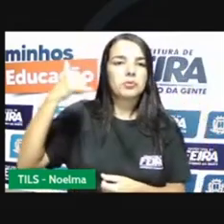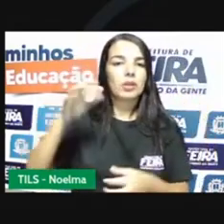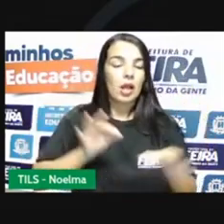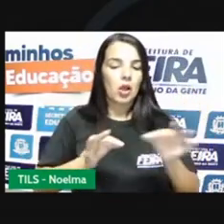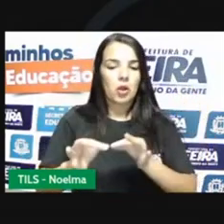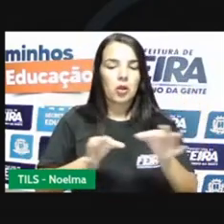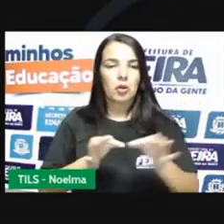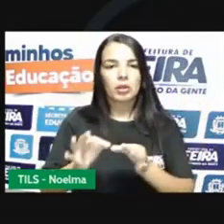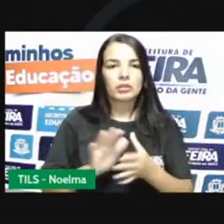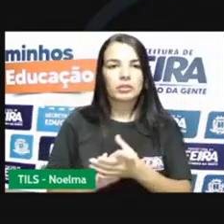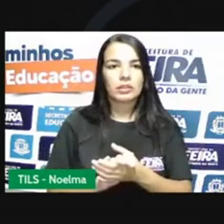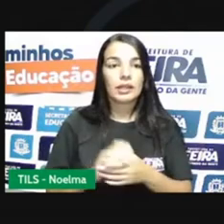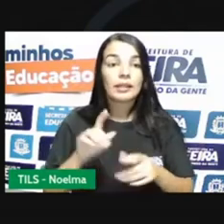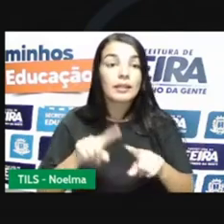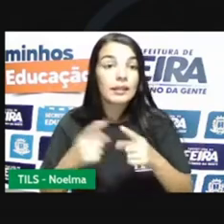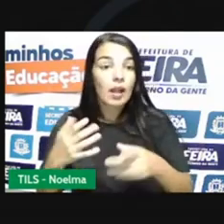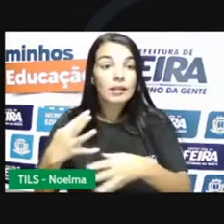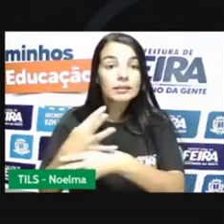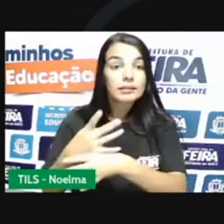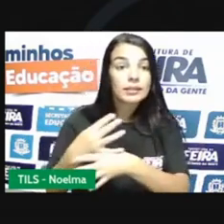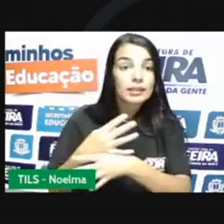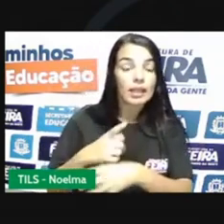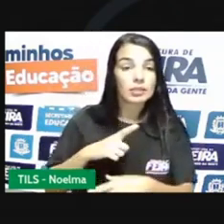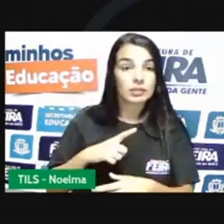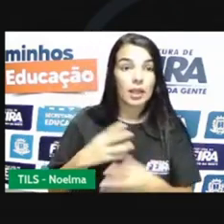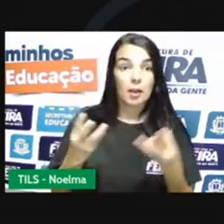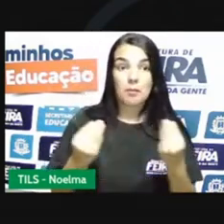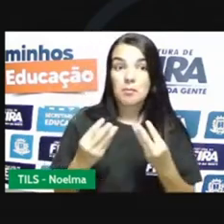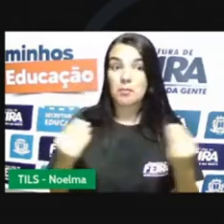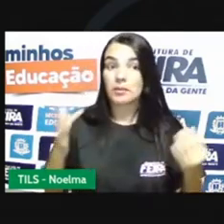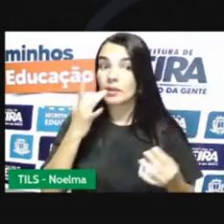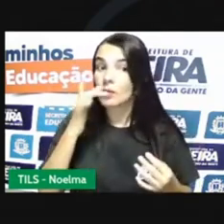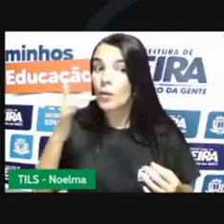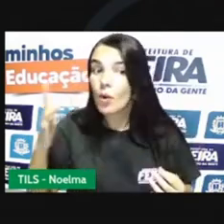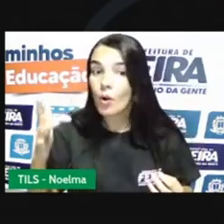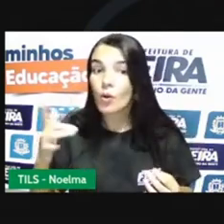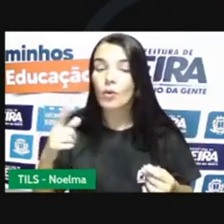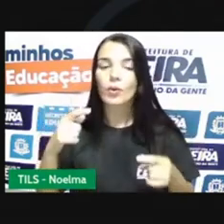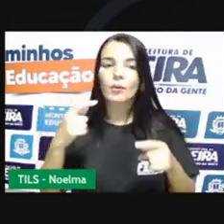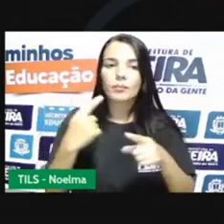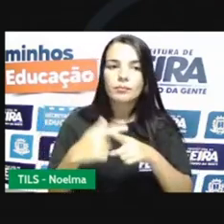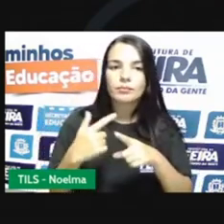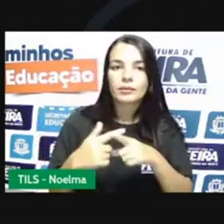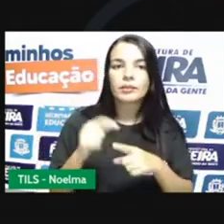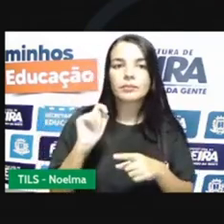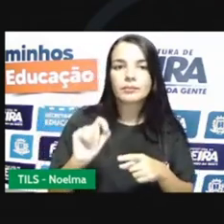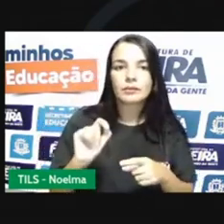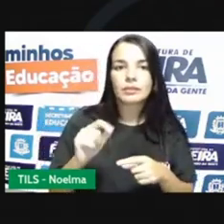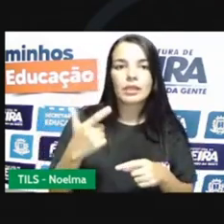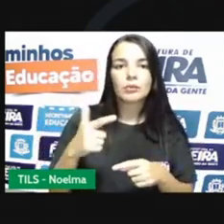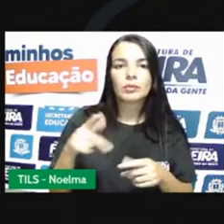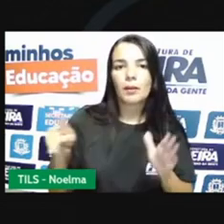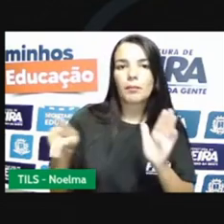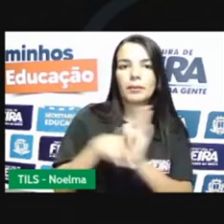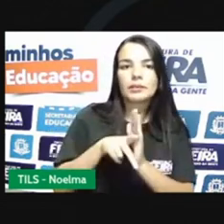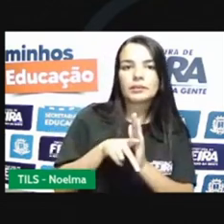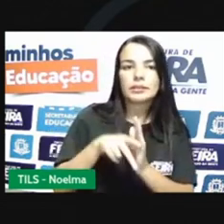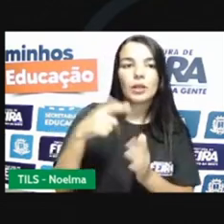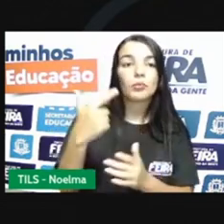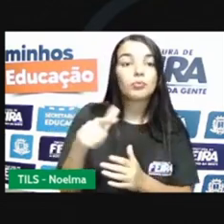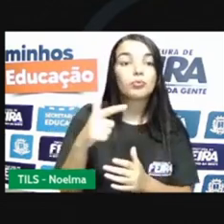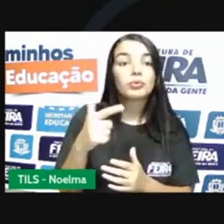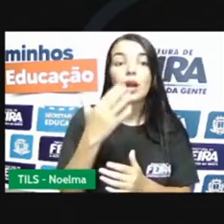Essas cidades, por serem mineradoras, se concentravam na extração do ouro. Então, não eram autossuficientes de